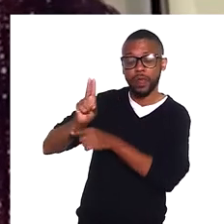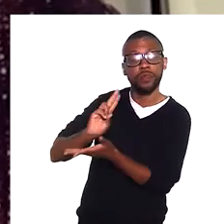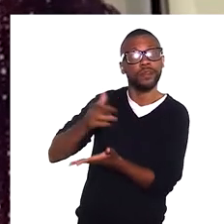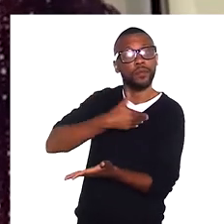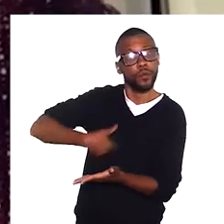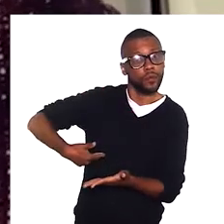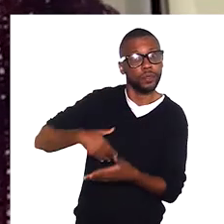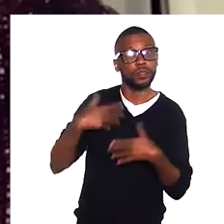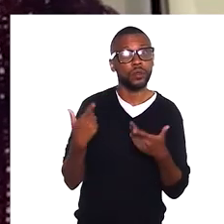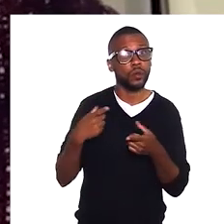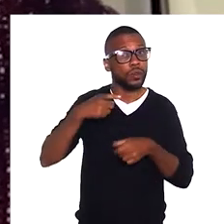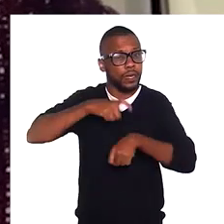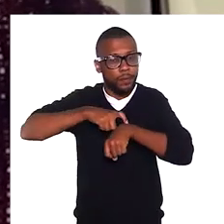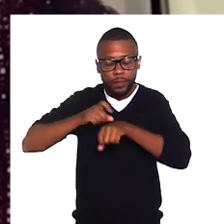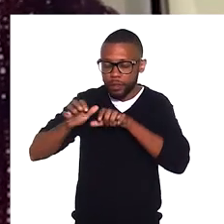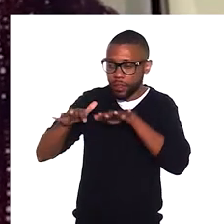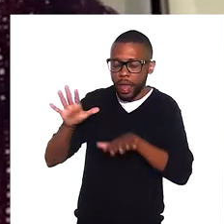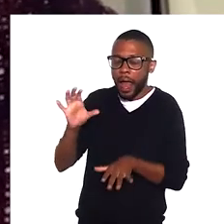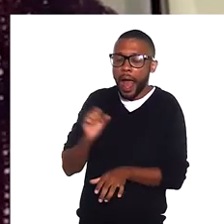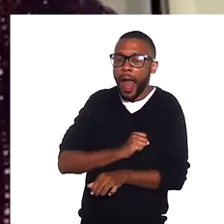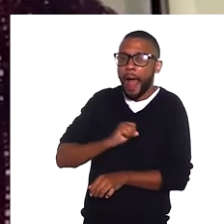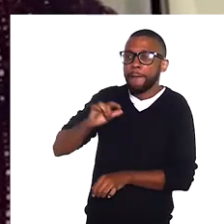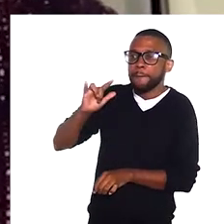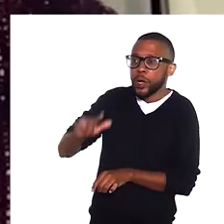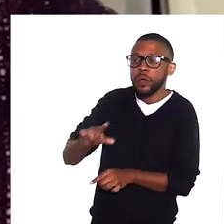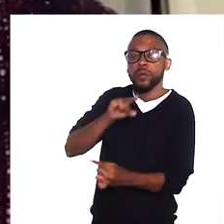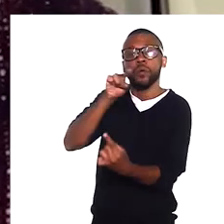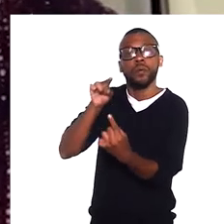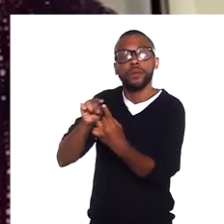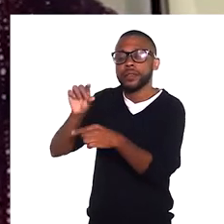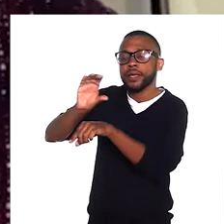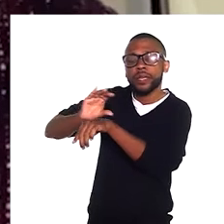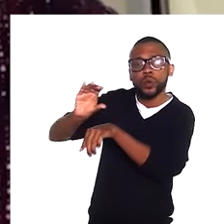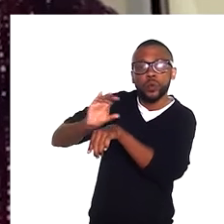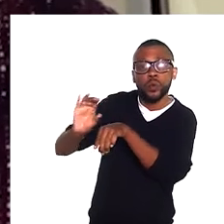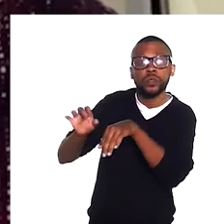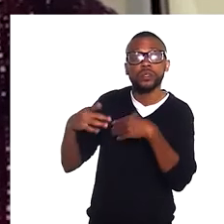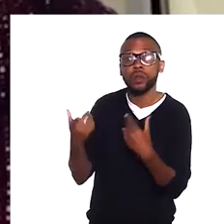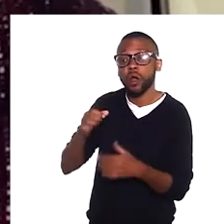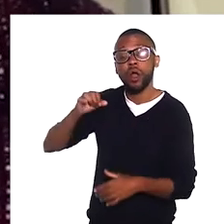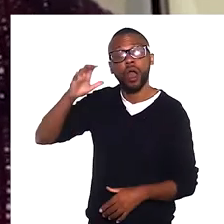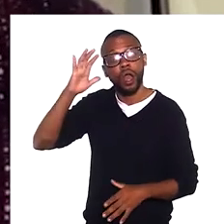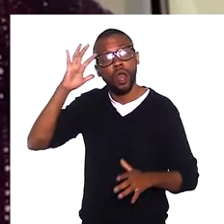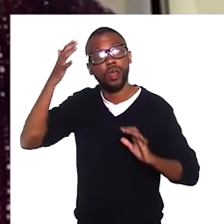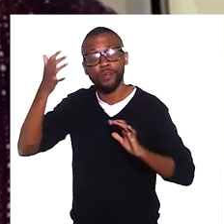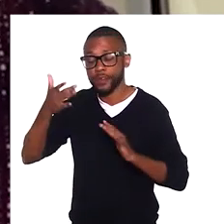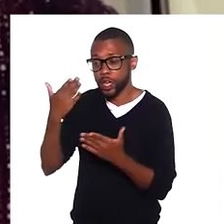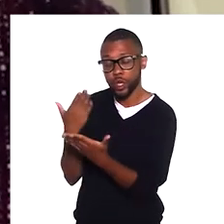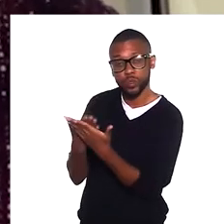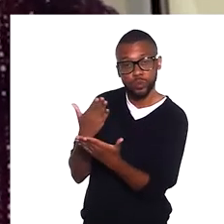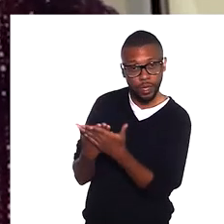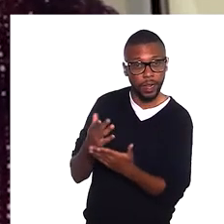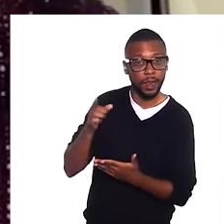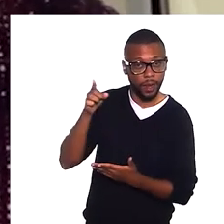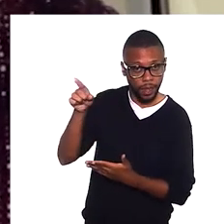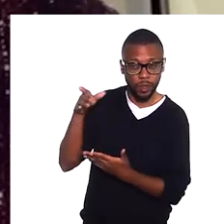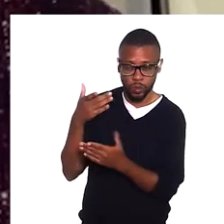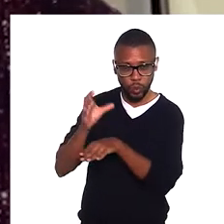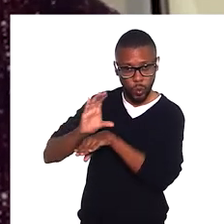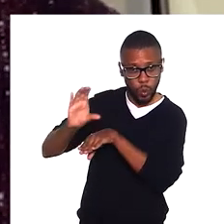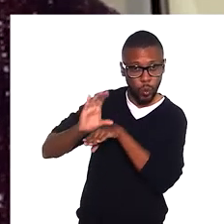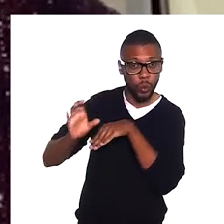fui, fiz aquela matéria naquele momento, me apaixonei pela ideia daquele cursinho, e fui estudar lá. Então,